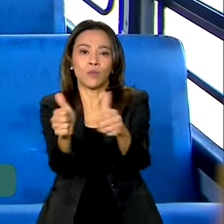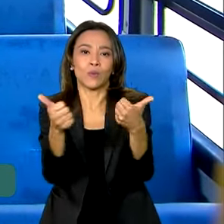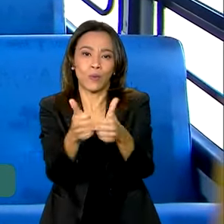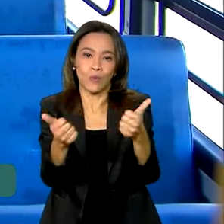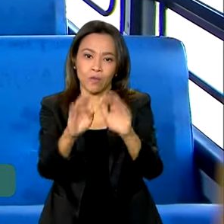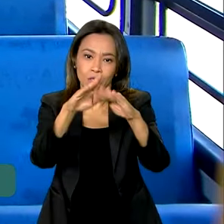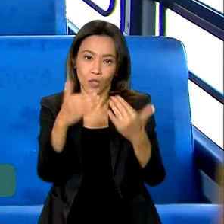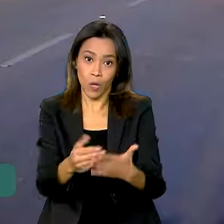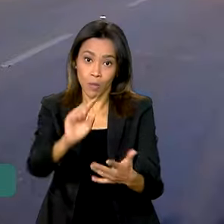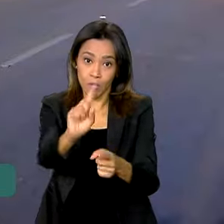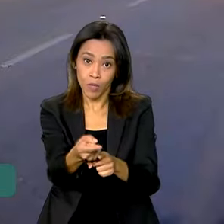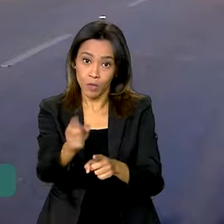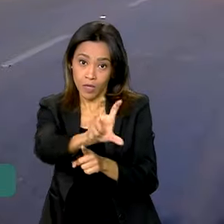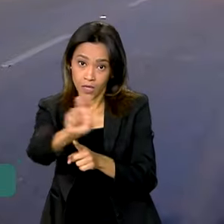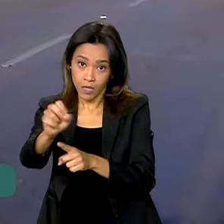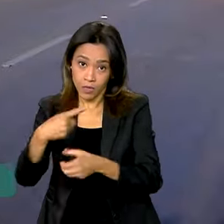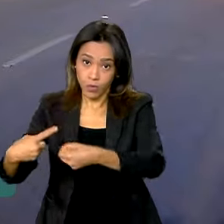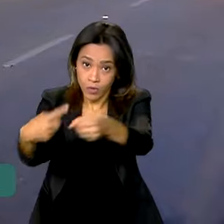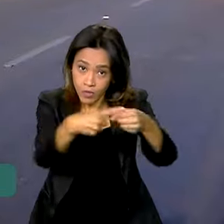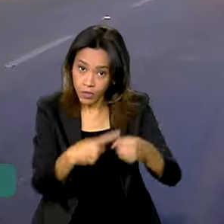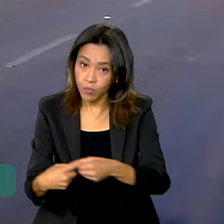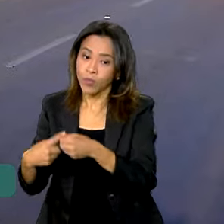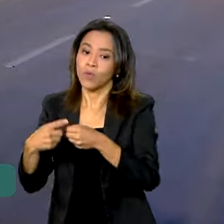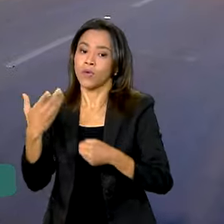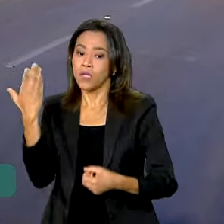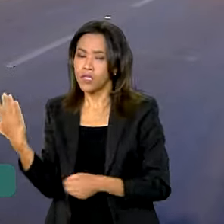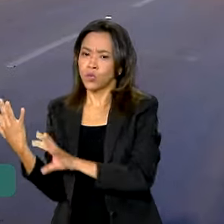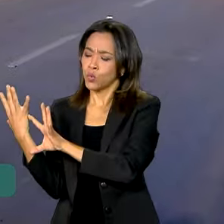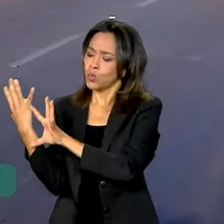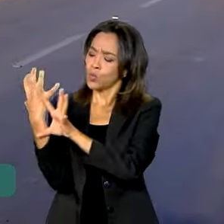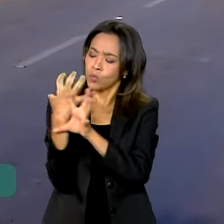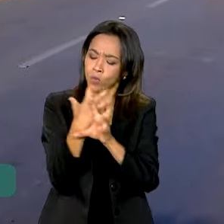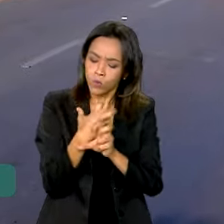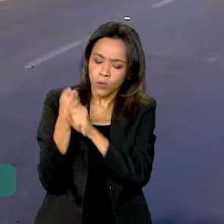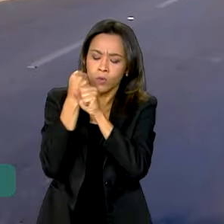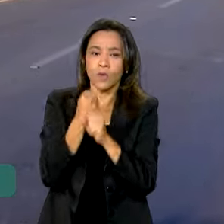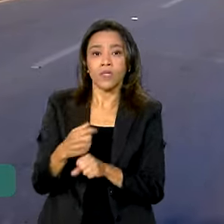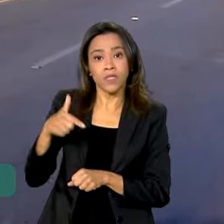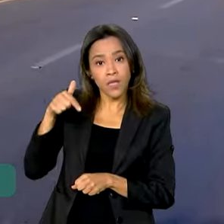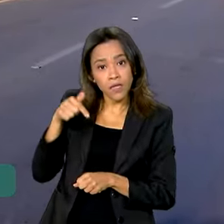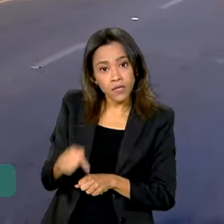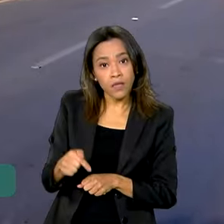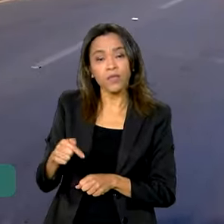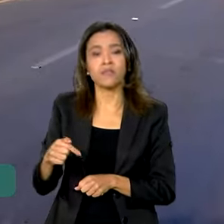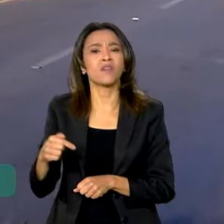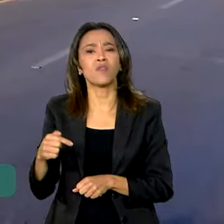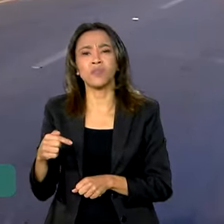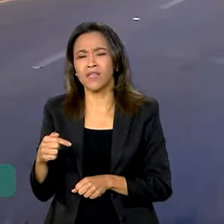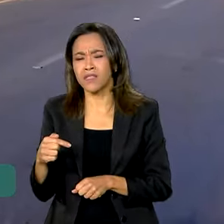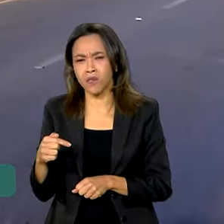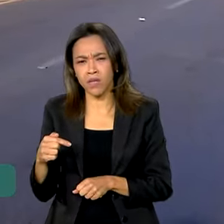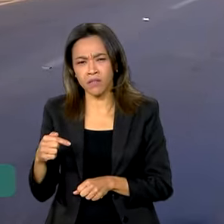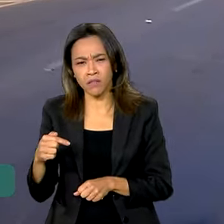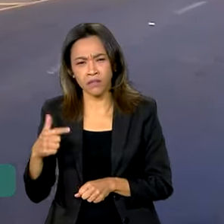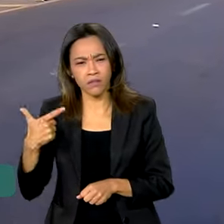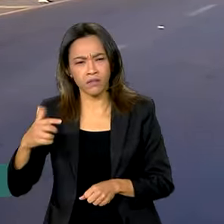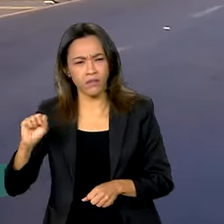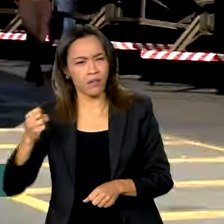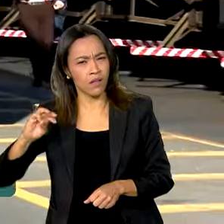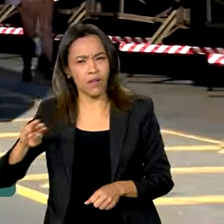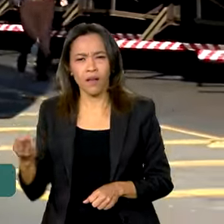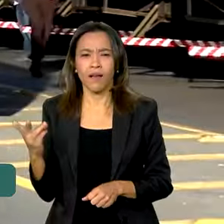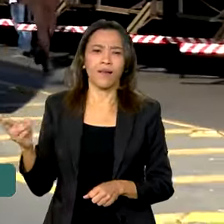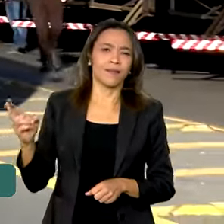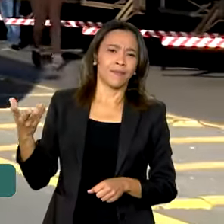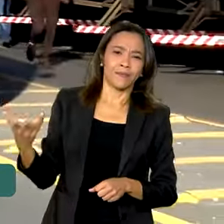.500 municípios. No total, será um investimento de 711 milhões de reais para a compra de 3 mil veículos